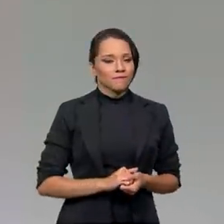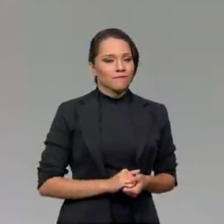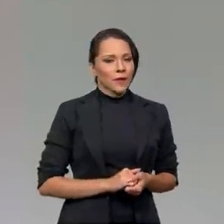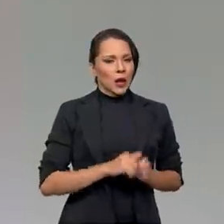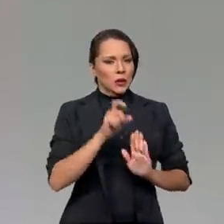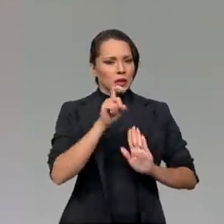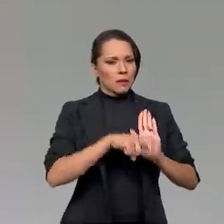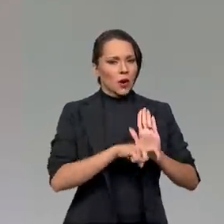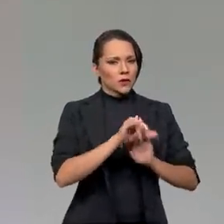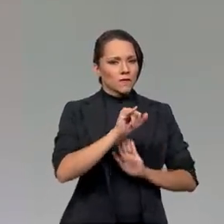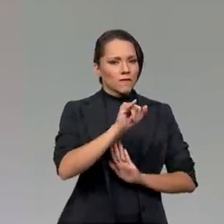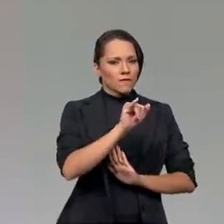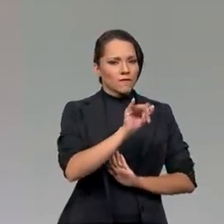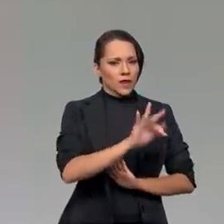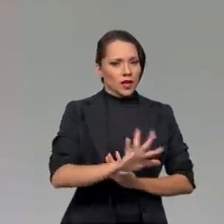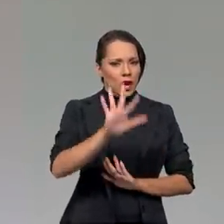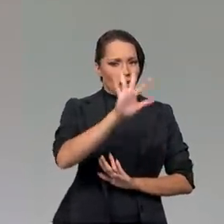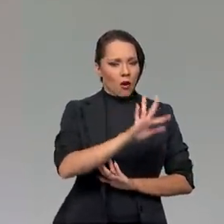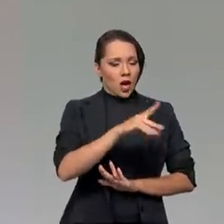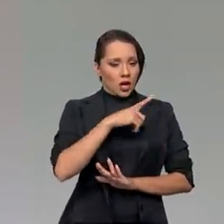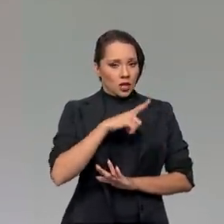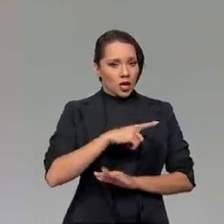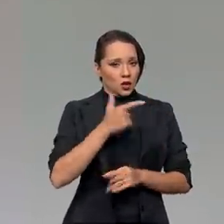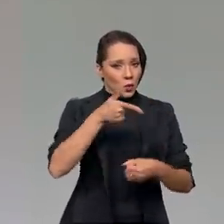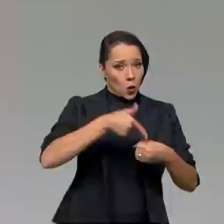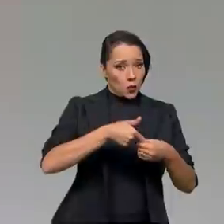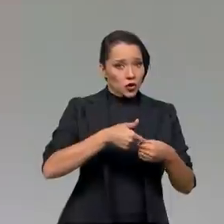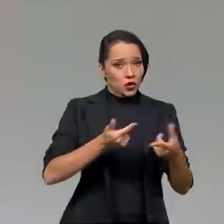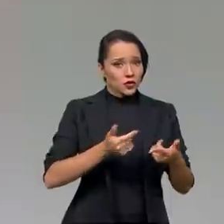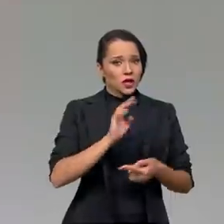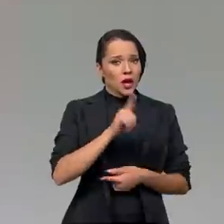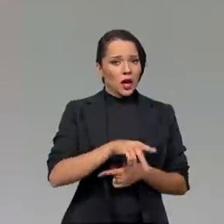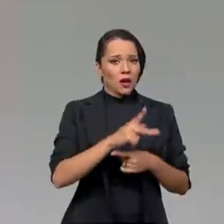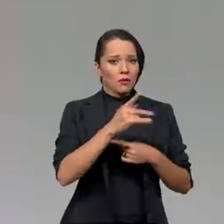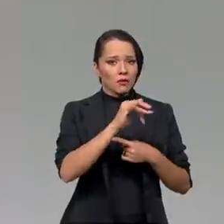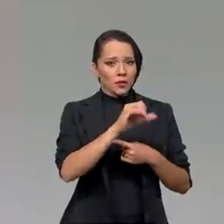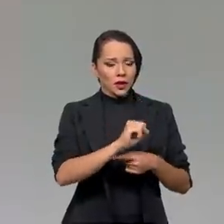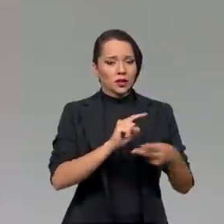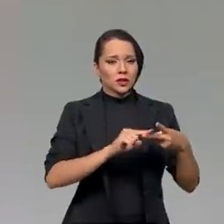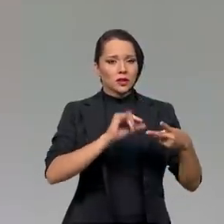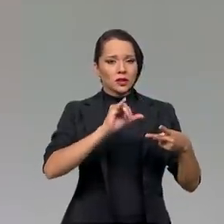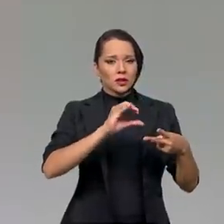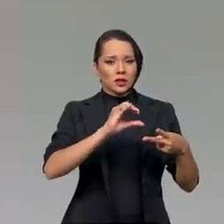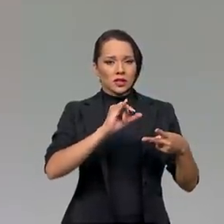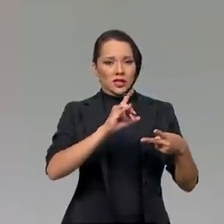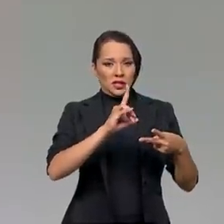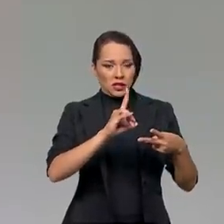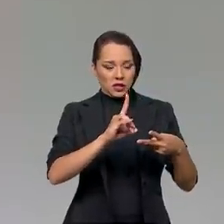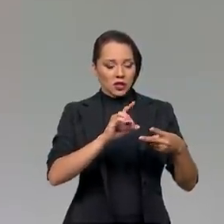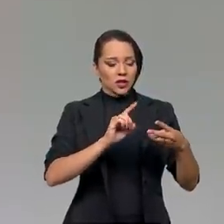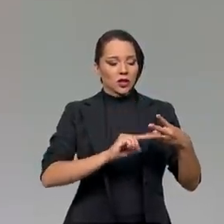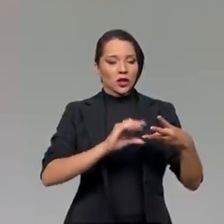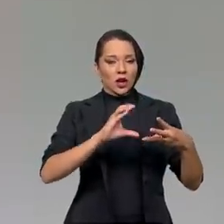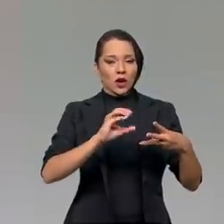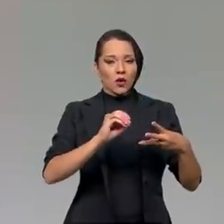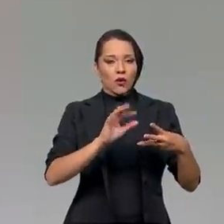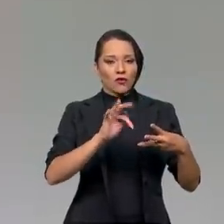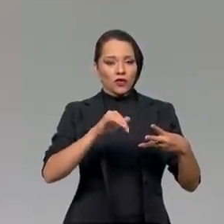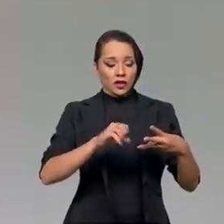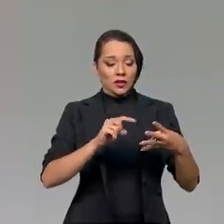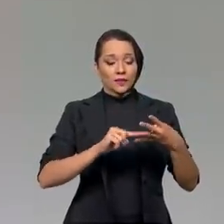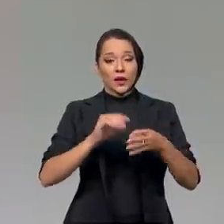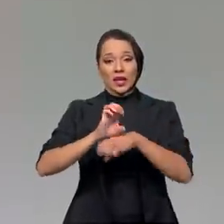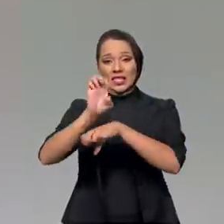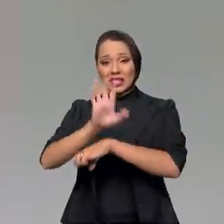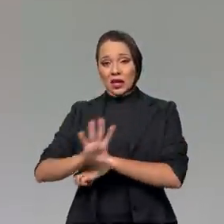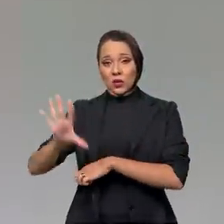impostos federais que incidem sobre os combustíveis são PIS-PASEP, CID e COFINS. Já os estaduais,